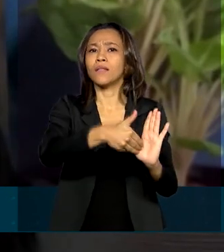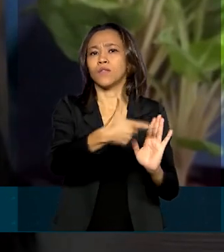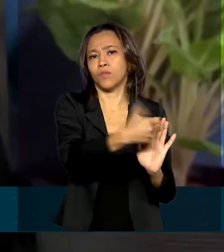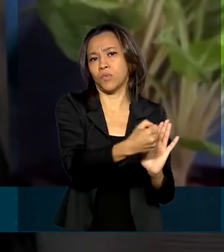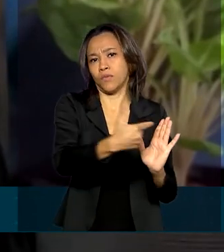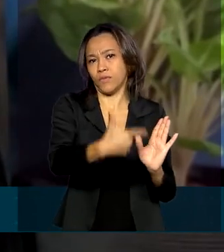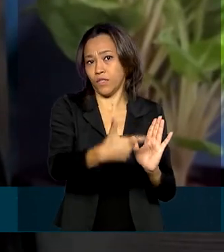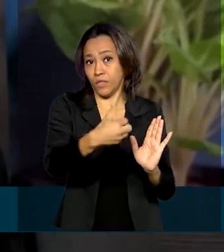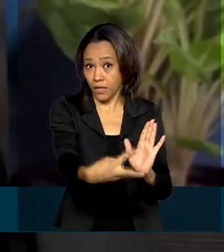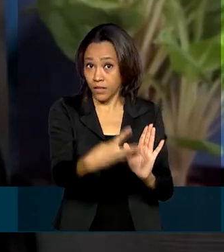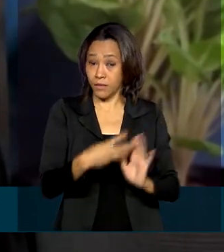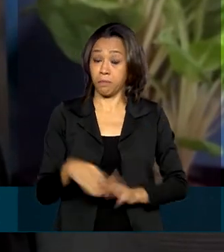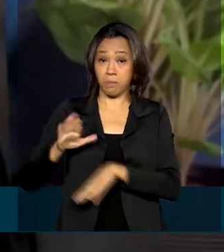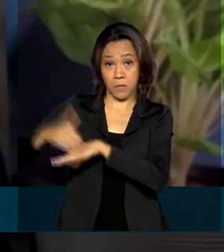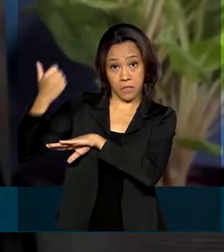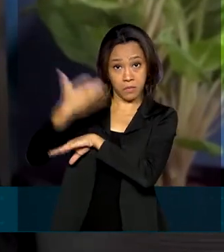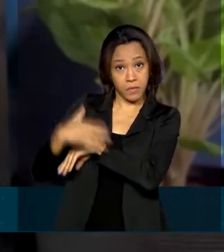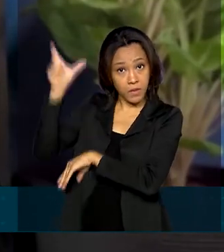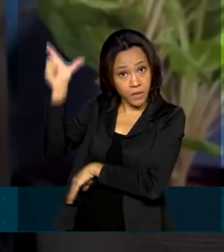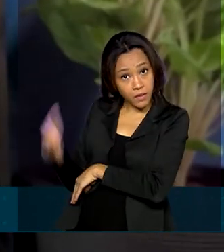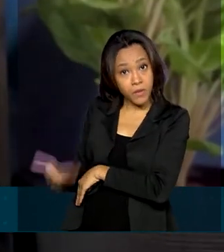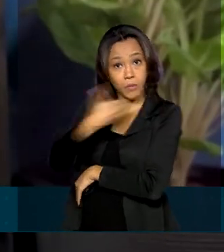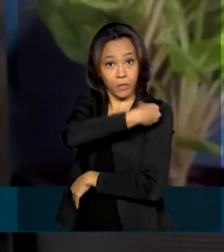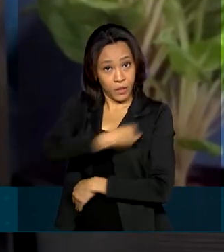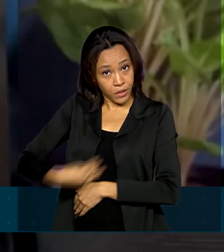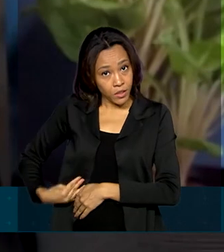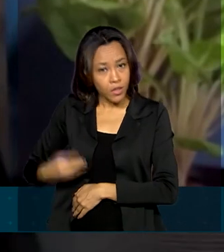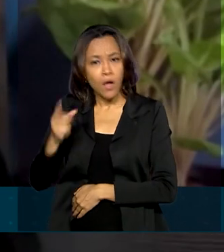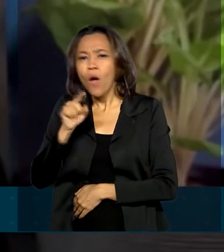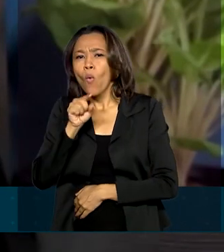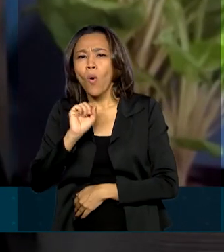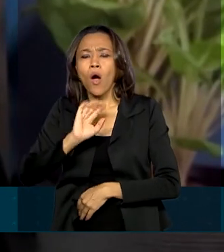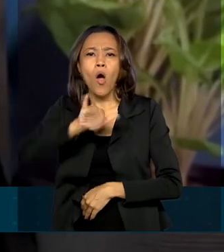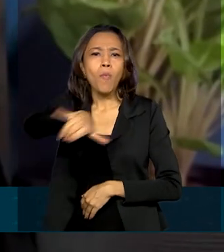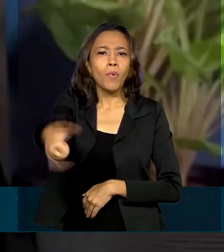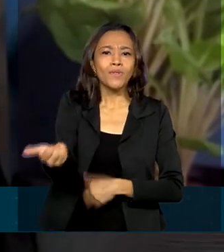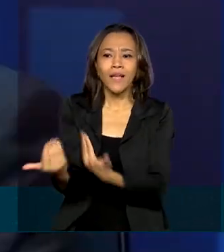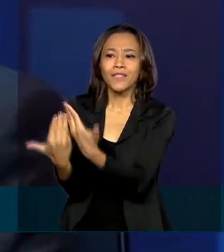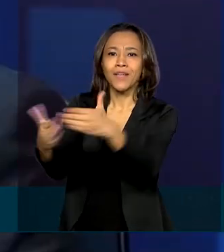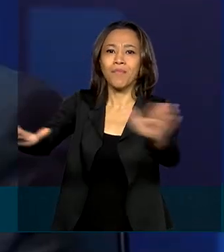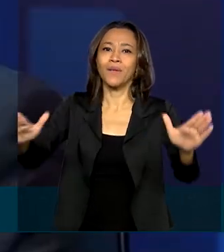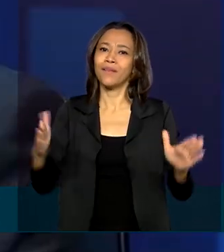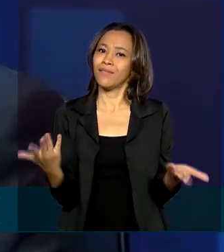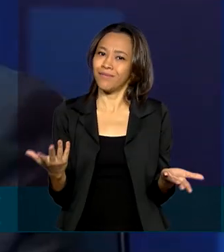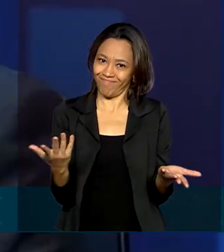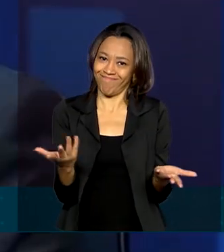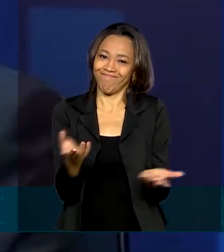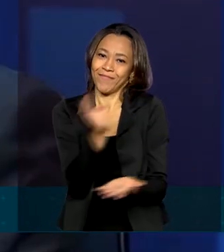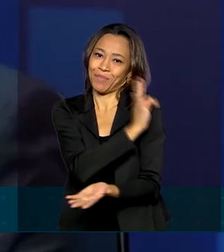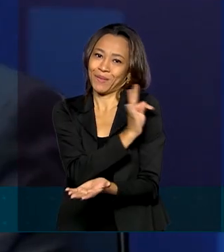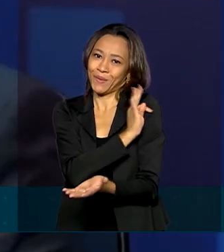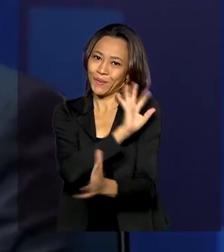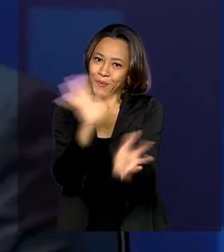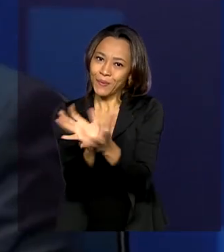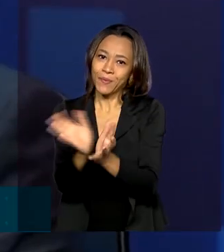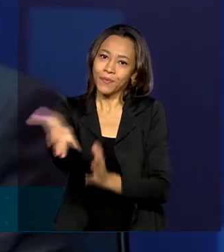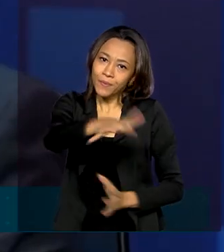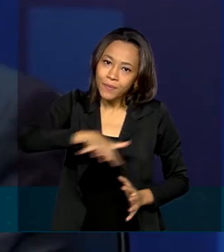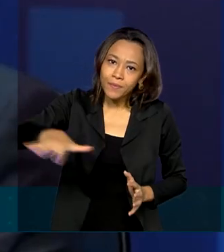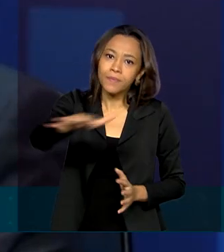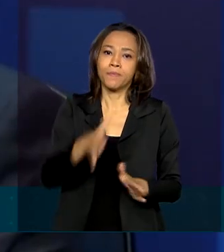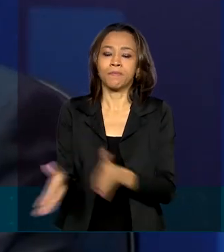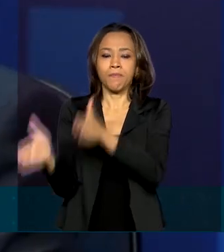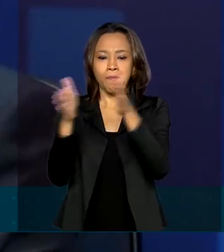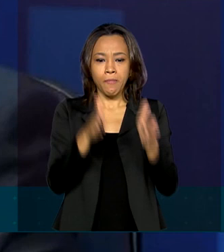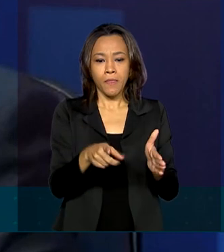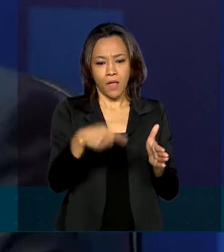ministro da Educação, Milton Ribeiro, é hora de abrir oportunidades para os técnicos. Eu creio que é essa grande demanda que